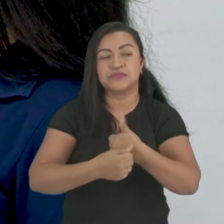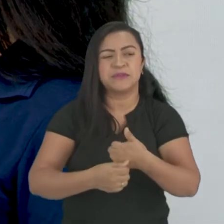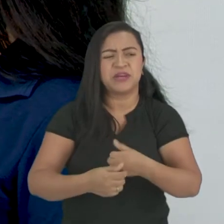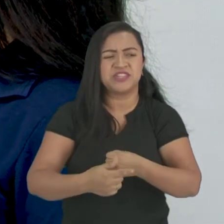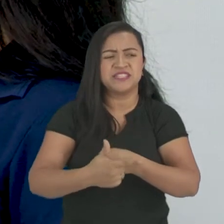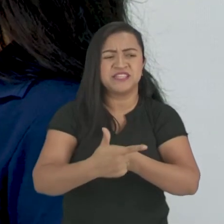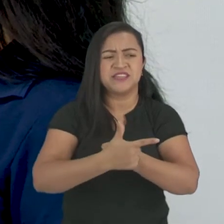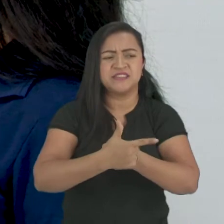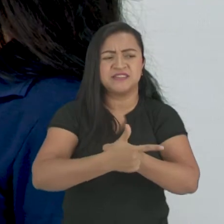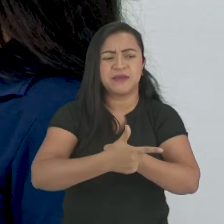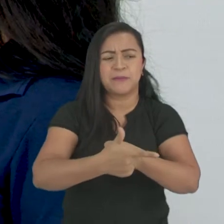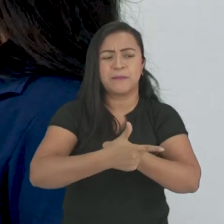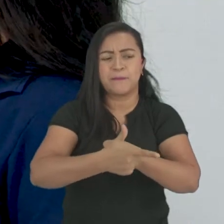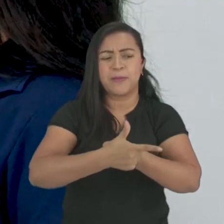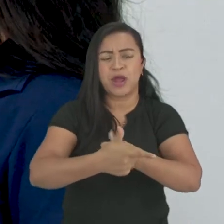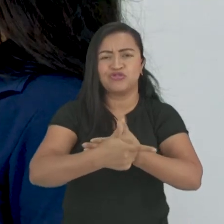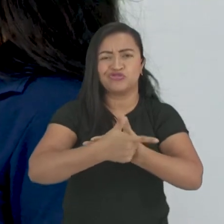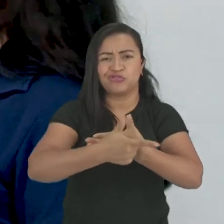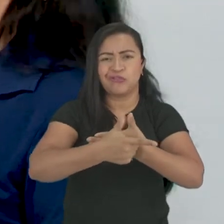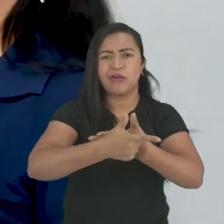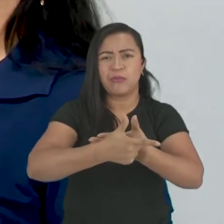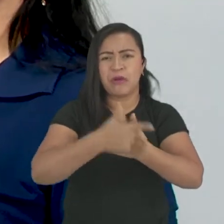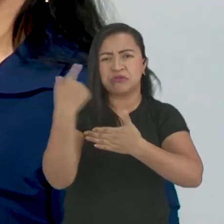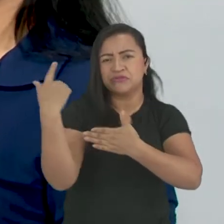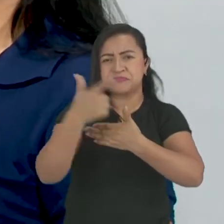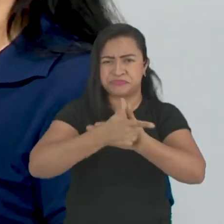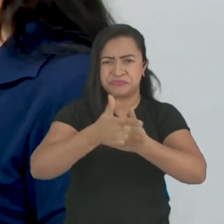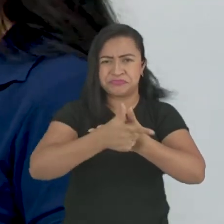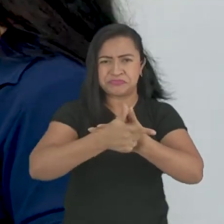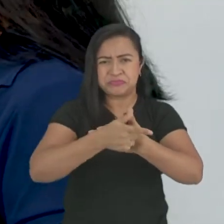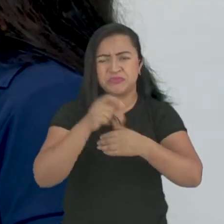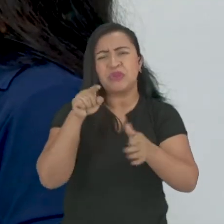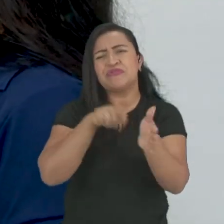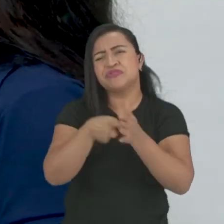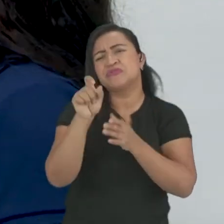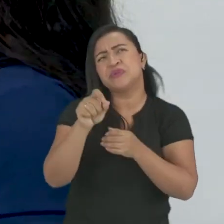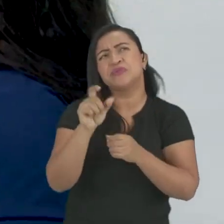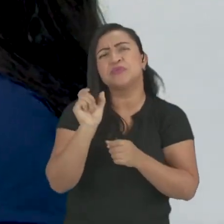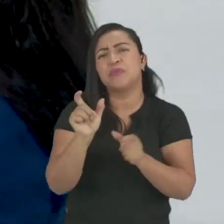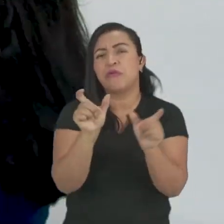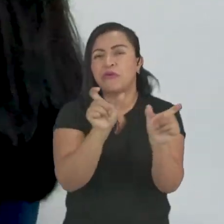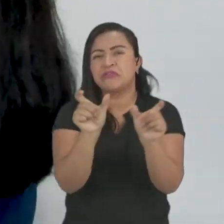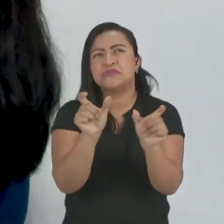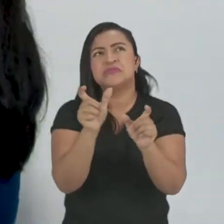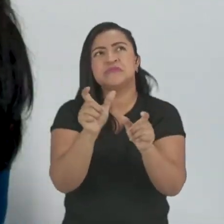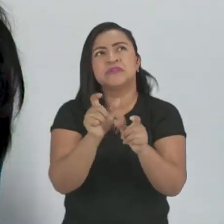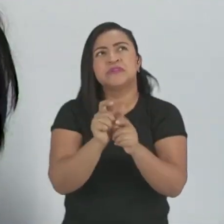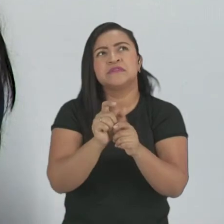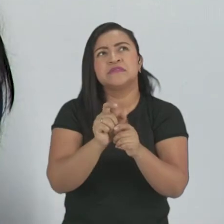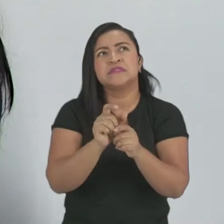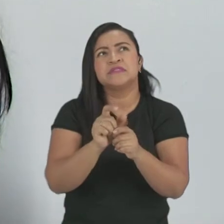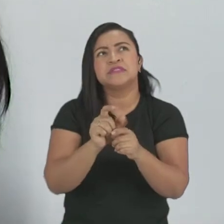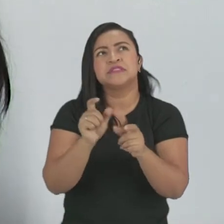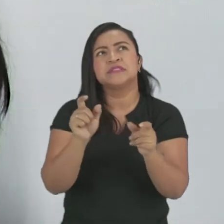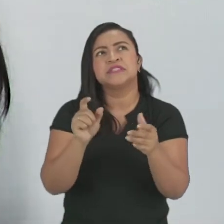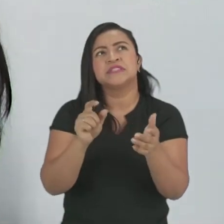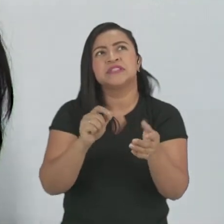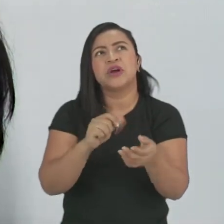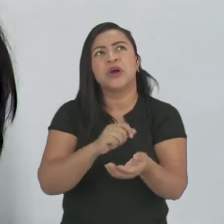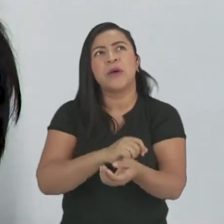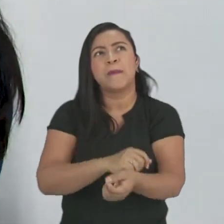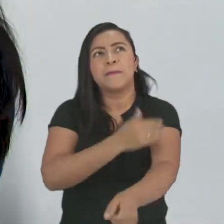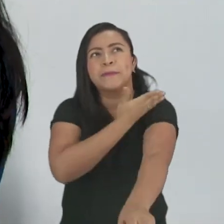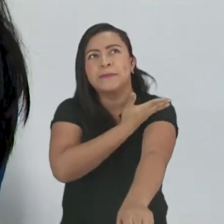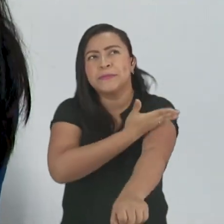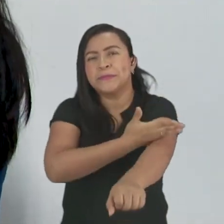início. Essas duas palavras aqui. Você já se perguntou por que essas duas palavras estão aqui? branco, é a primeira palavra dessa